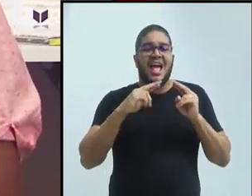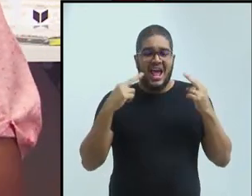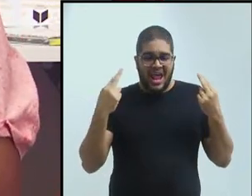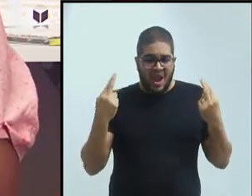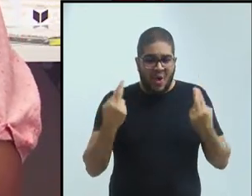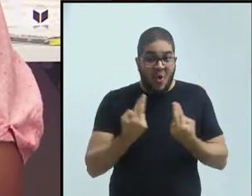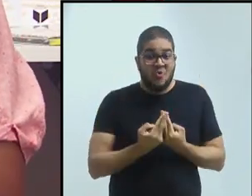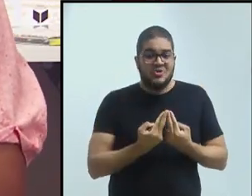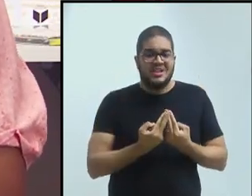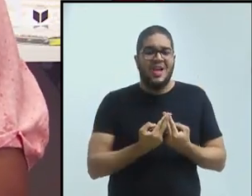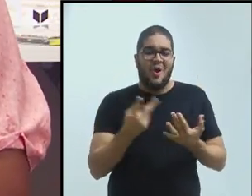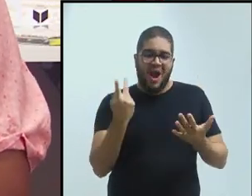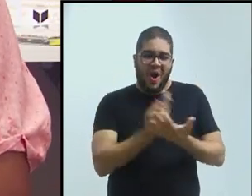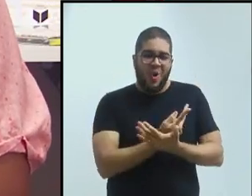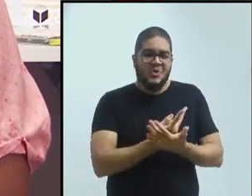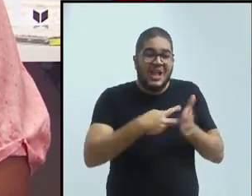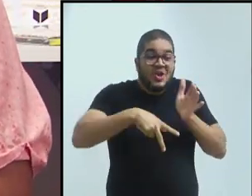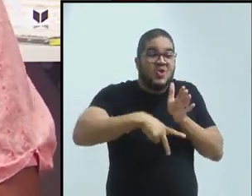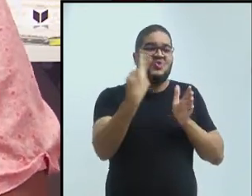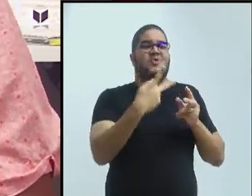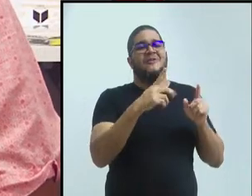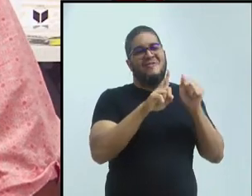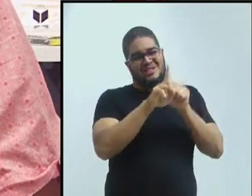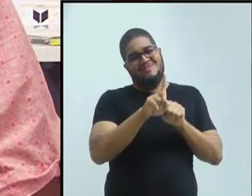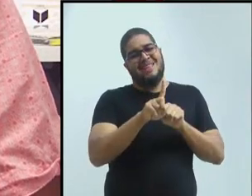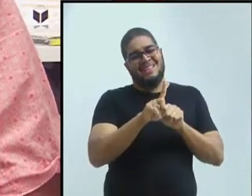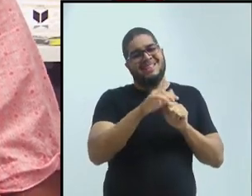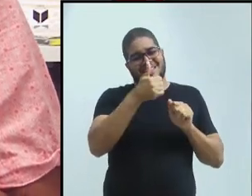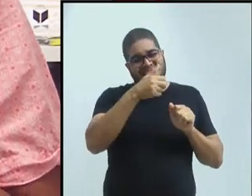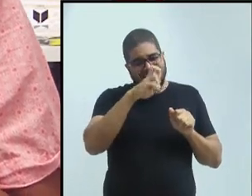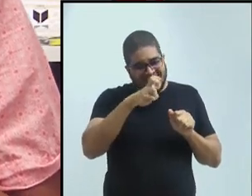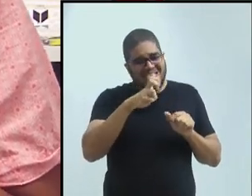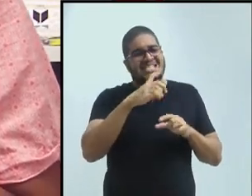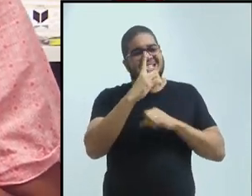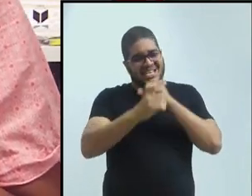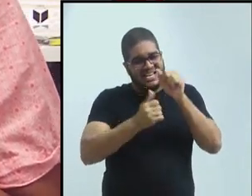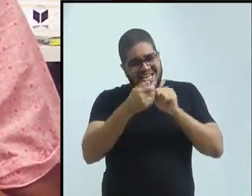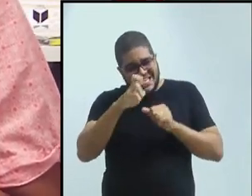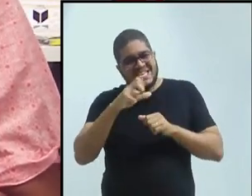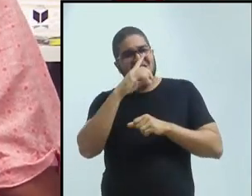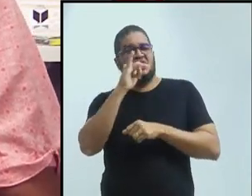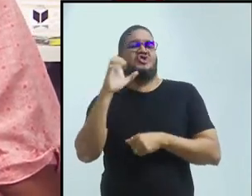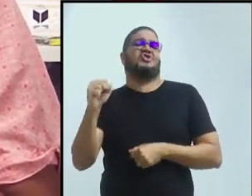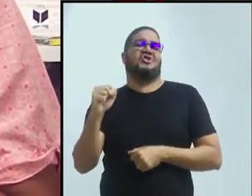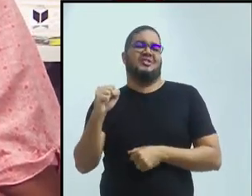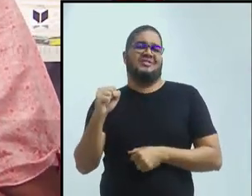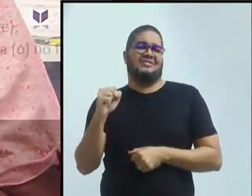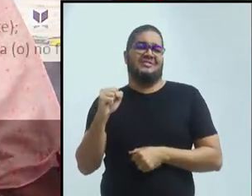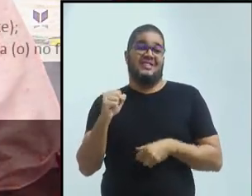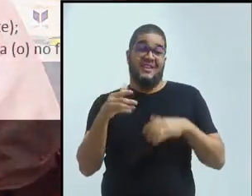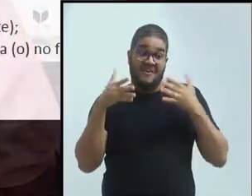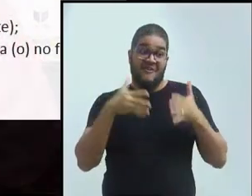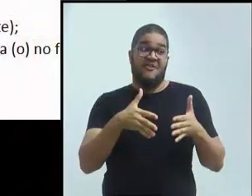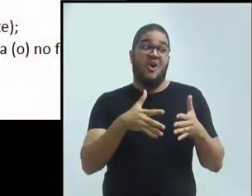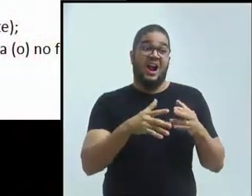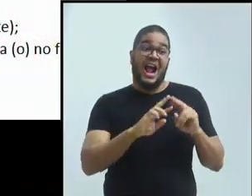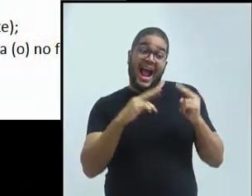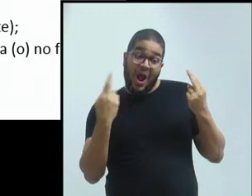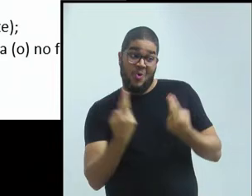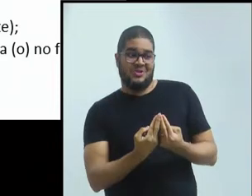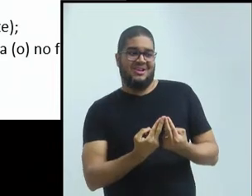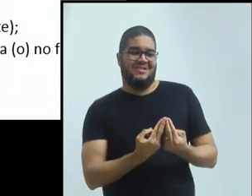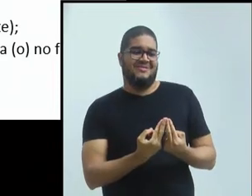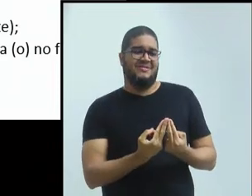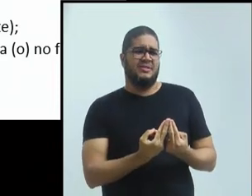preparação pedagógica e ela queria trabalhar com as reuniões, o que não ia ter dado certo, porque era pandemia, as reuniões não estavam